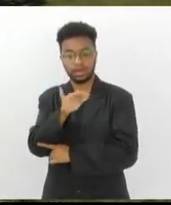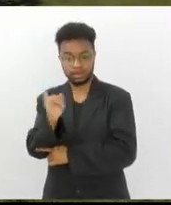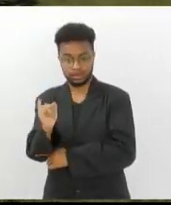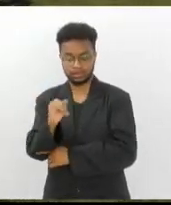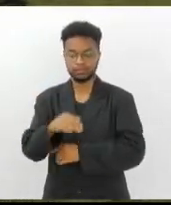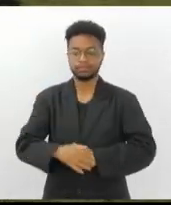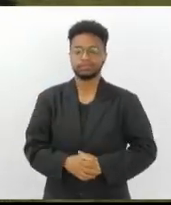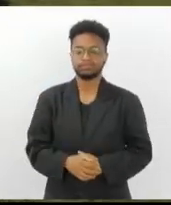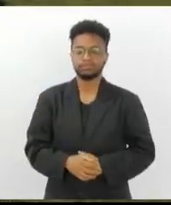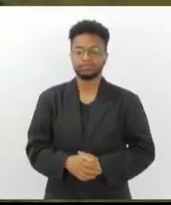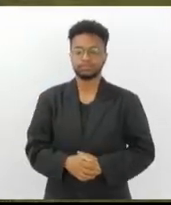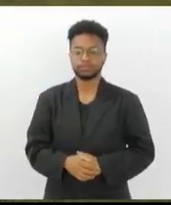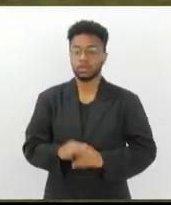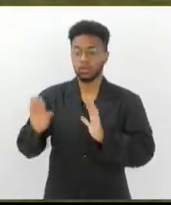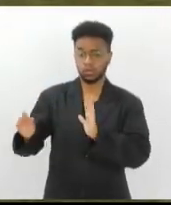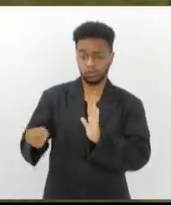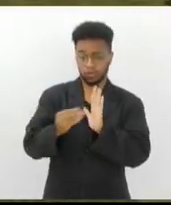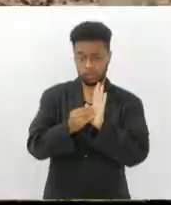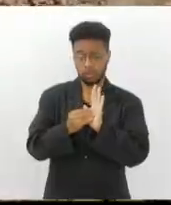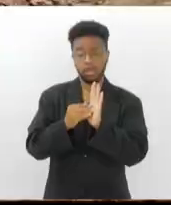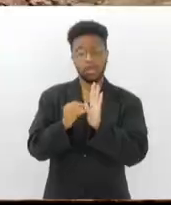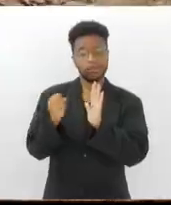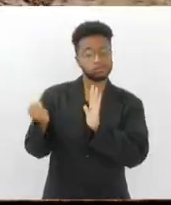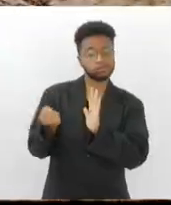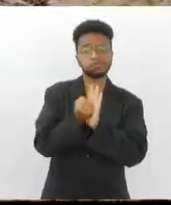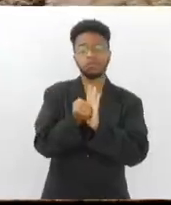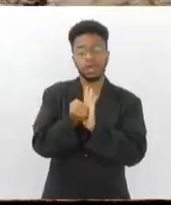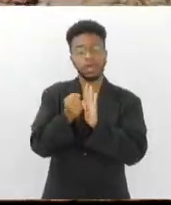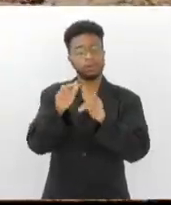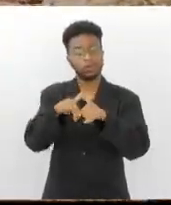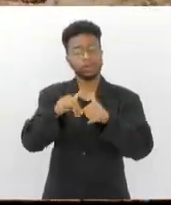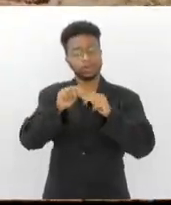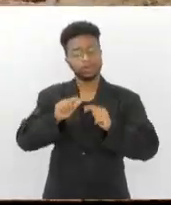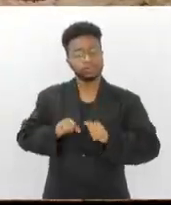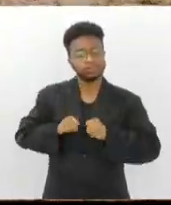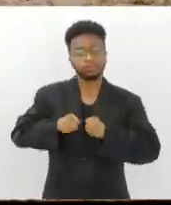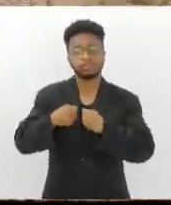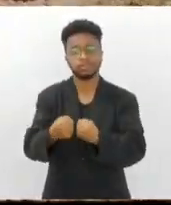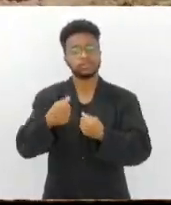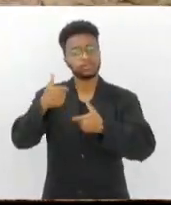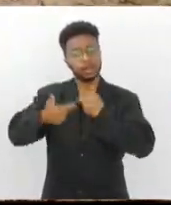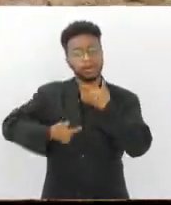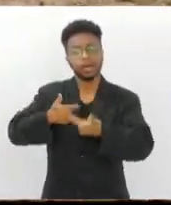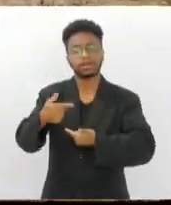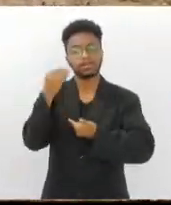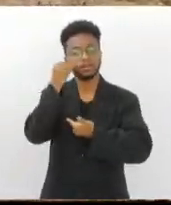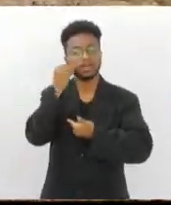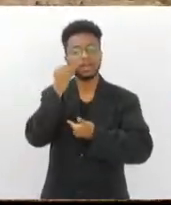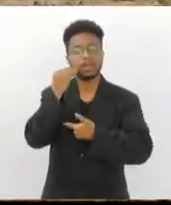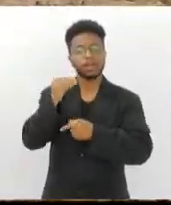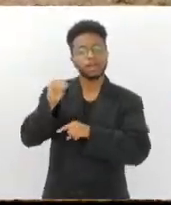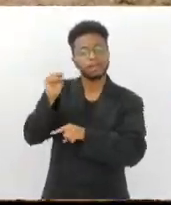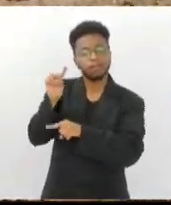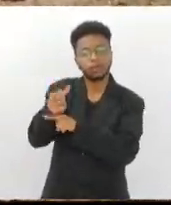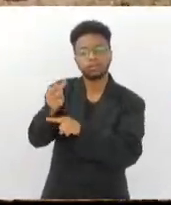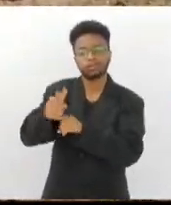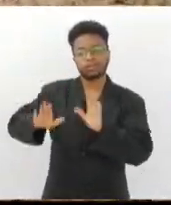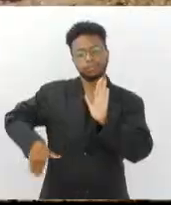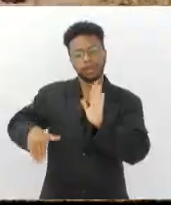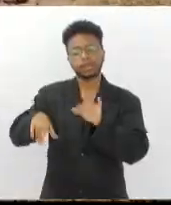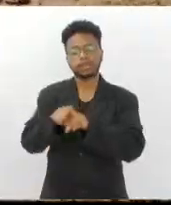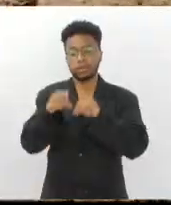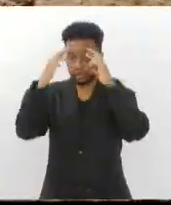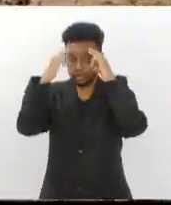Esse reconhecimento é fruto de muito trabalho, dedicação para preservar a nossa praia, respeito ao meio ambiente, ações de